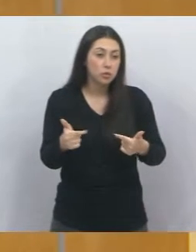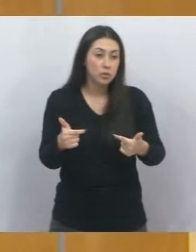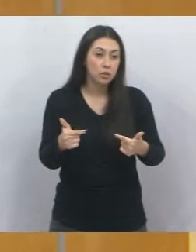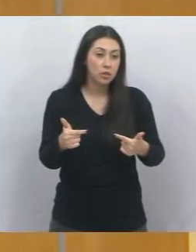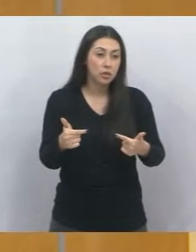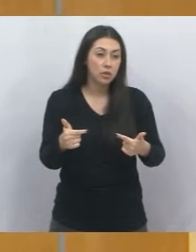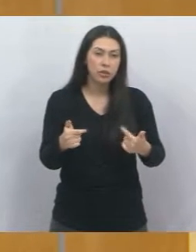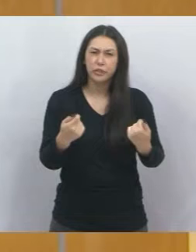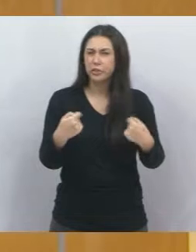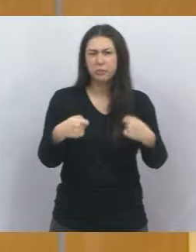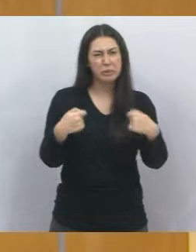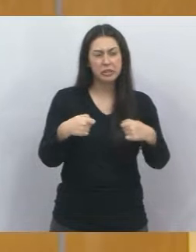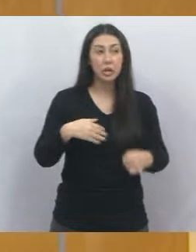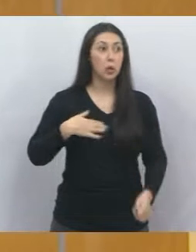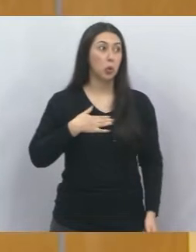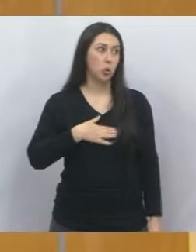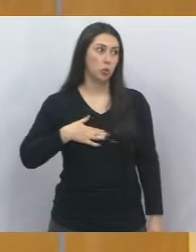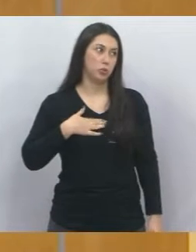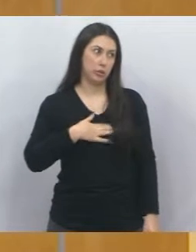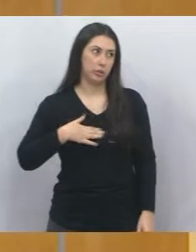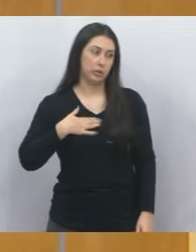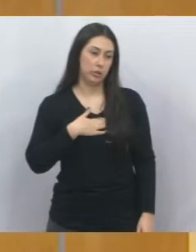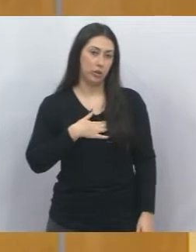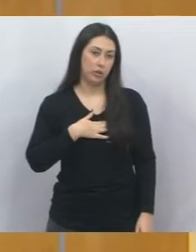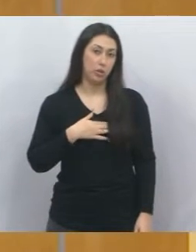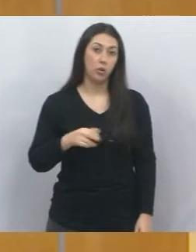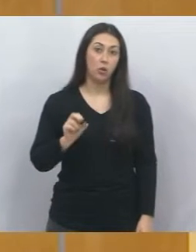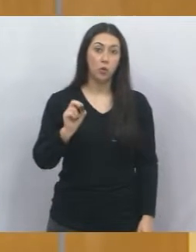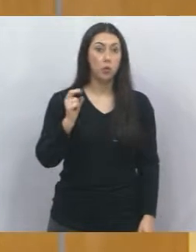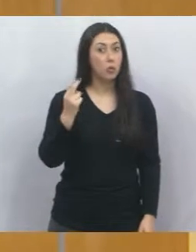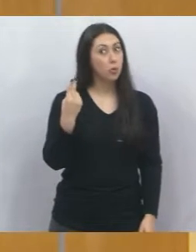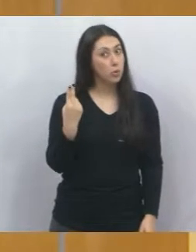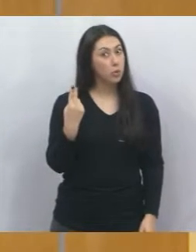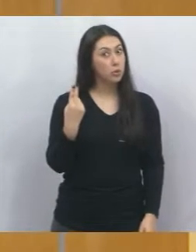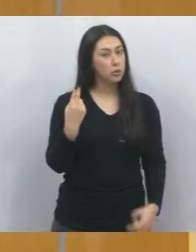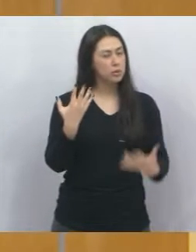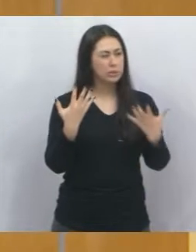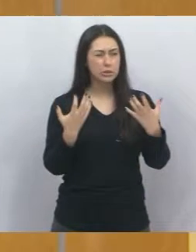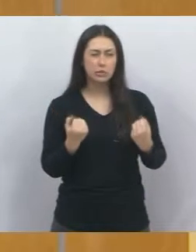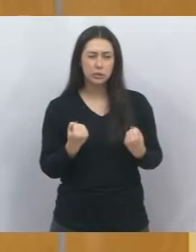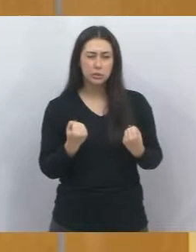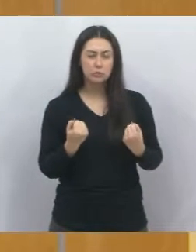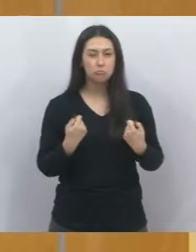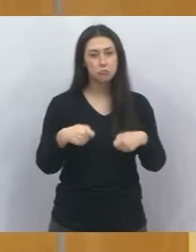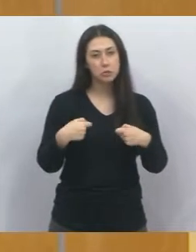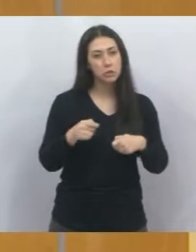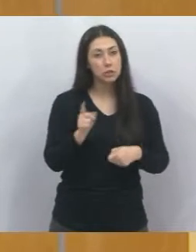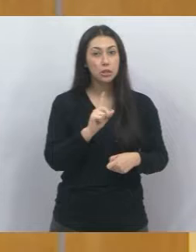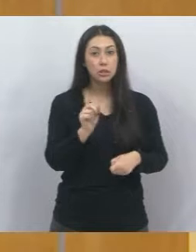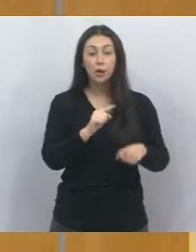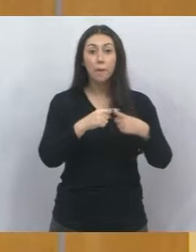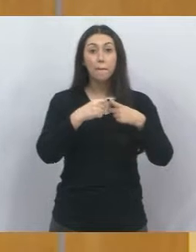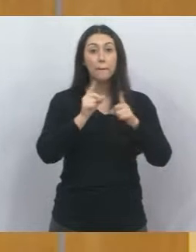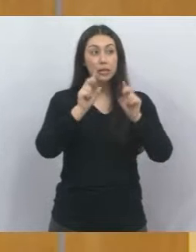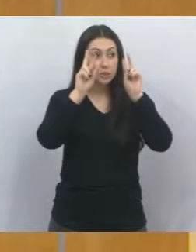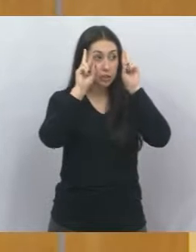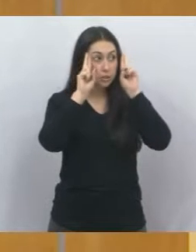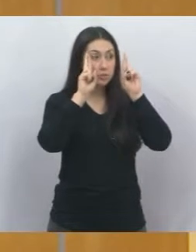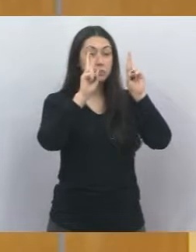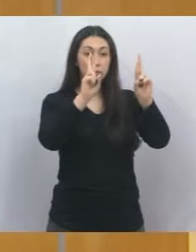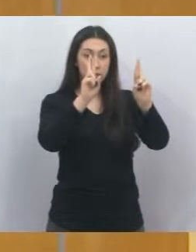necessidade de você gostar ou até aceitar, mas respeitem,